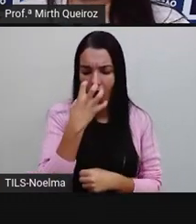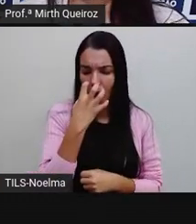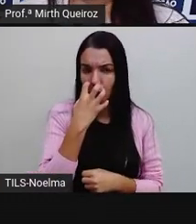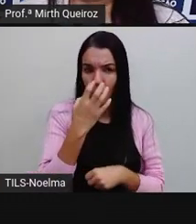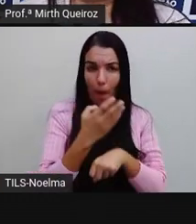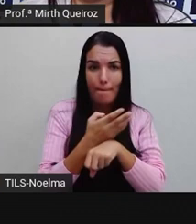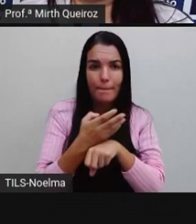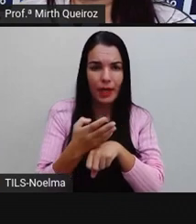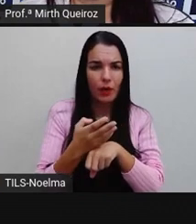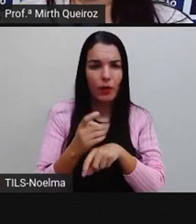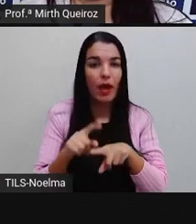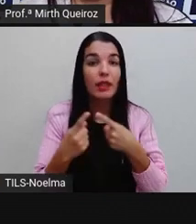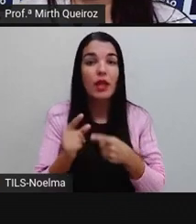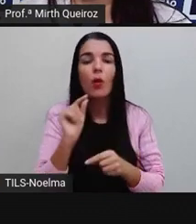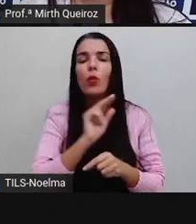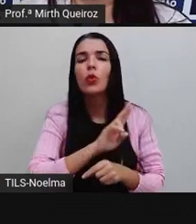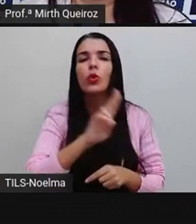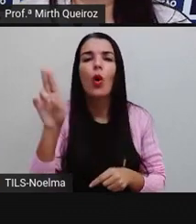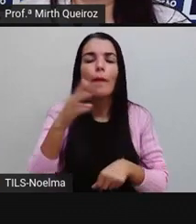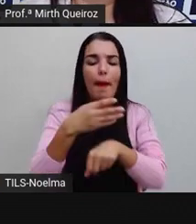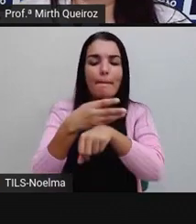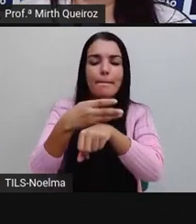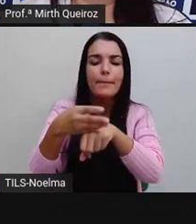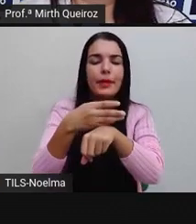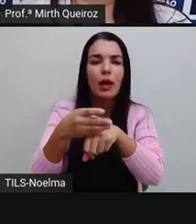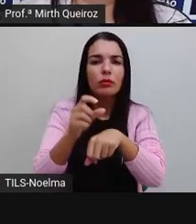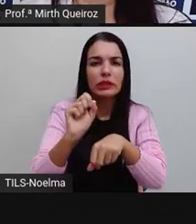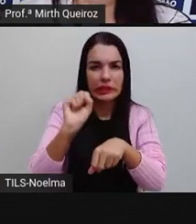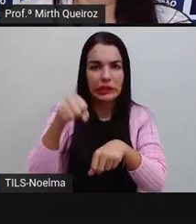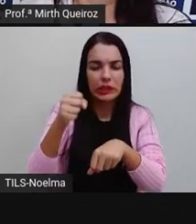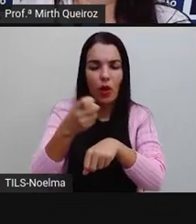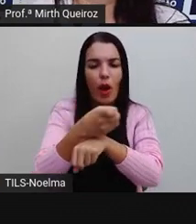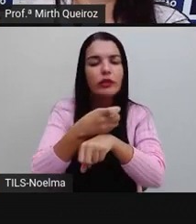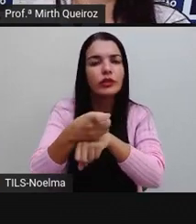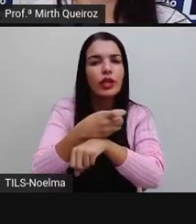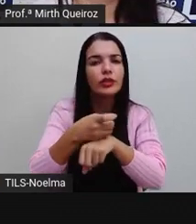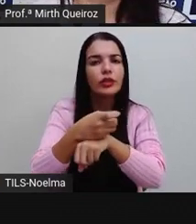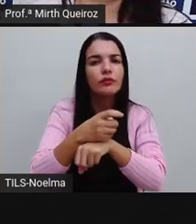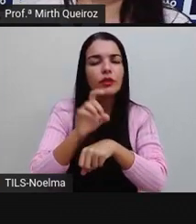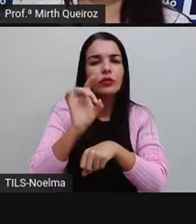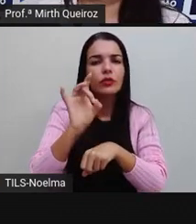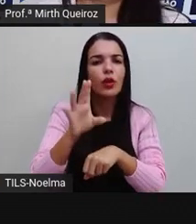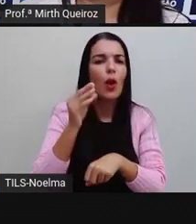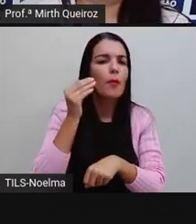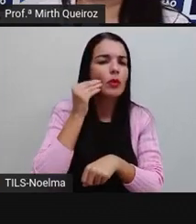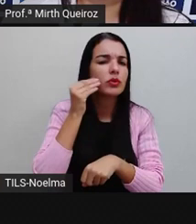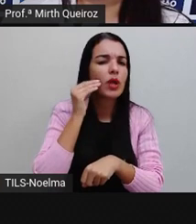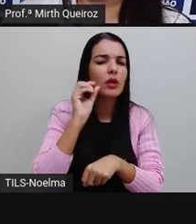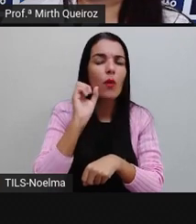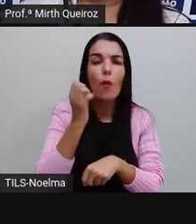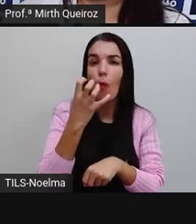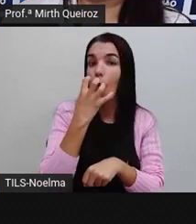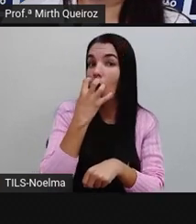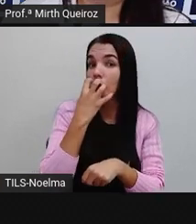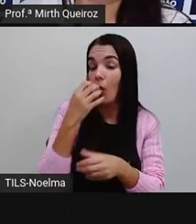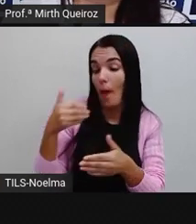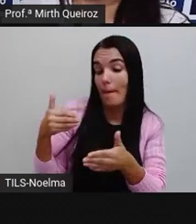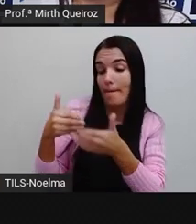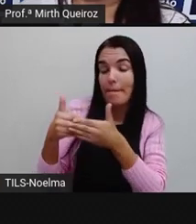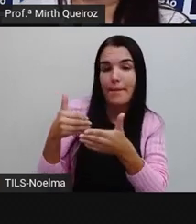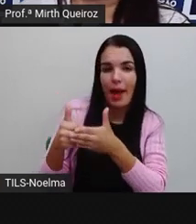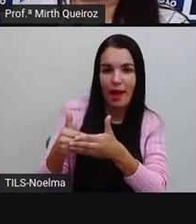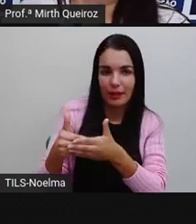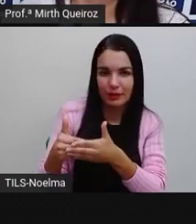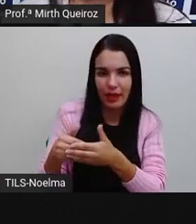aí, essa palavra branco, que seria um adjetivo, está se referindo apenas ao cachorro, que é o que está mais próximo. Essa